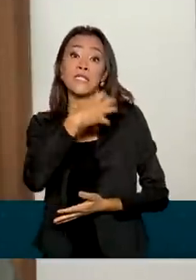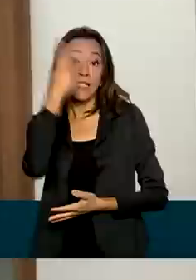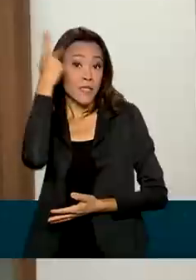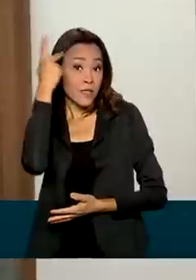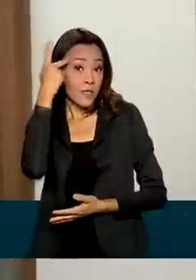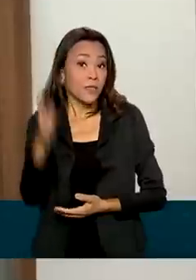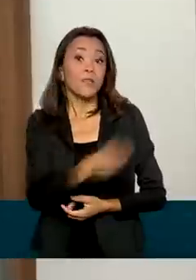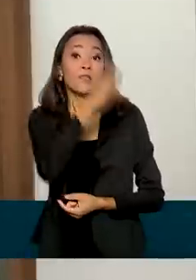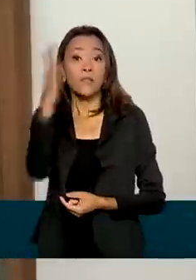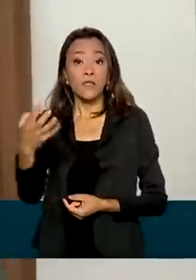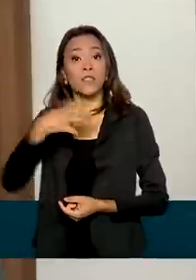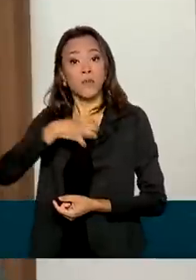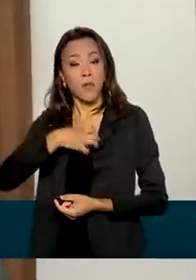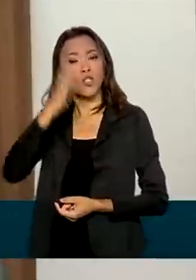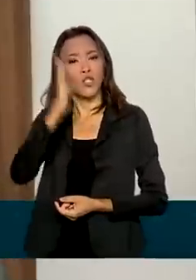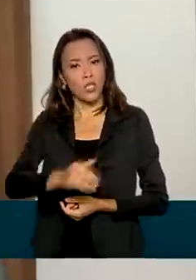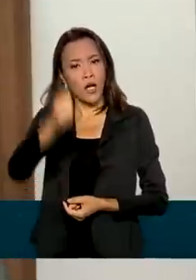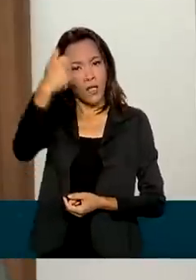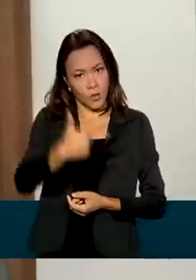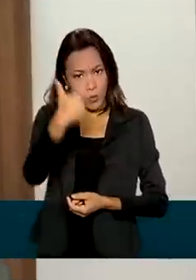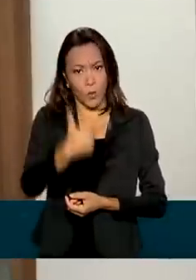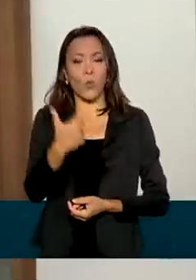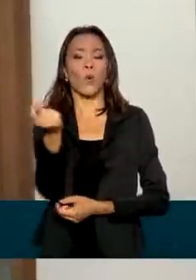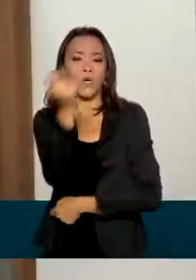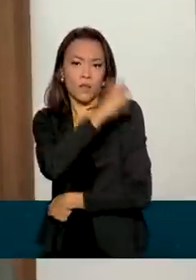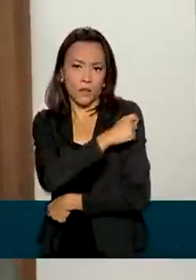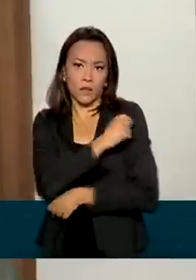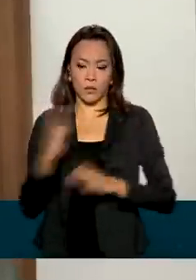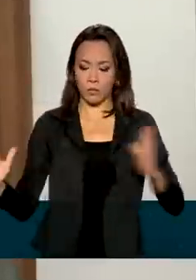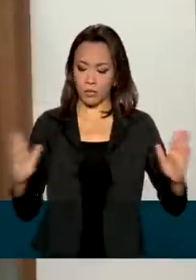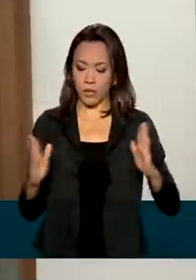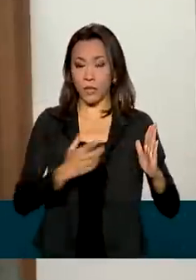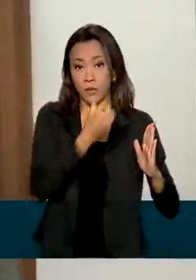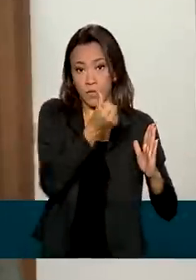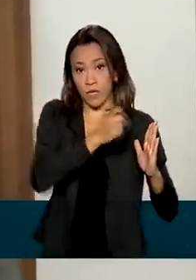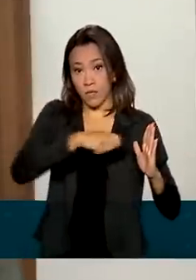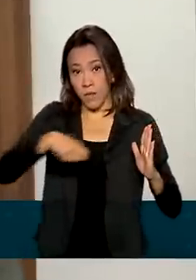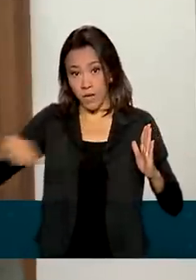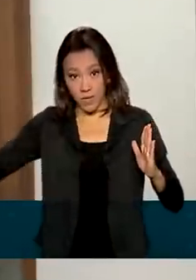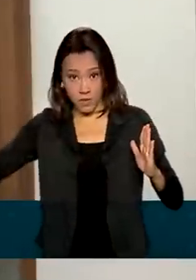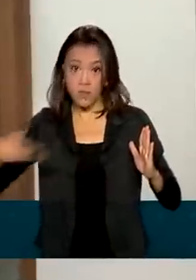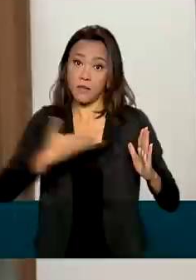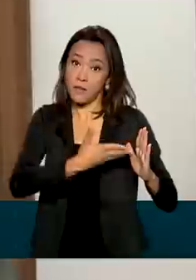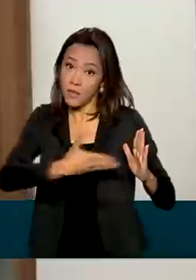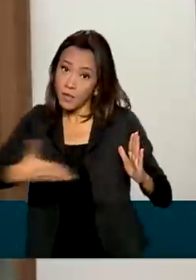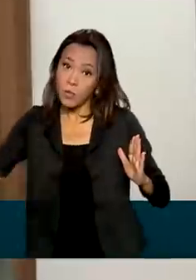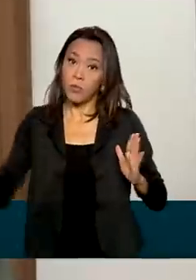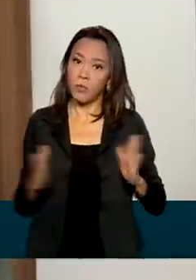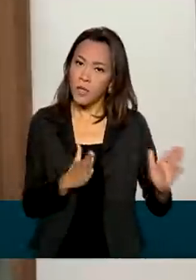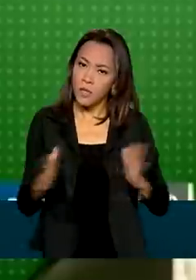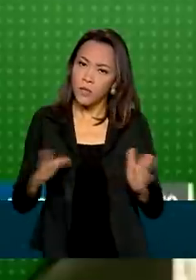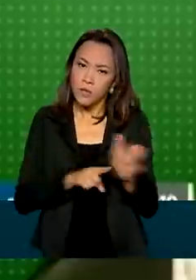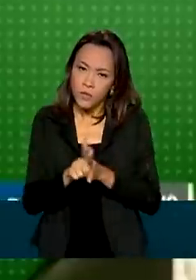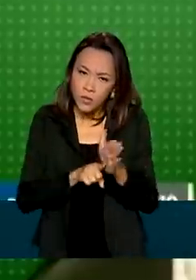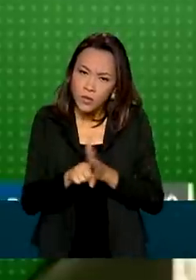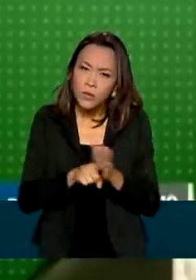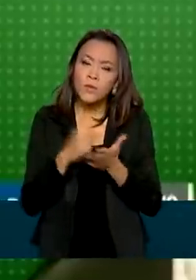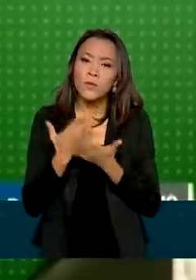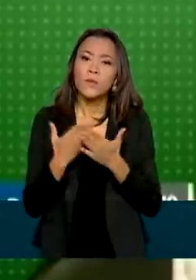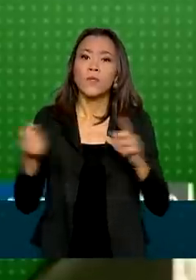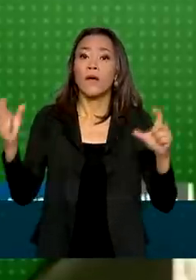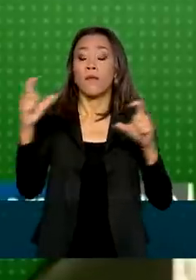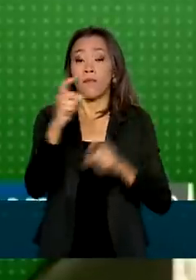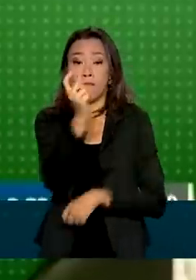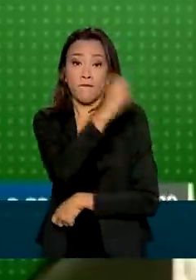que já tomaram as duas doses há pelo menos seis meses durante o estudo inicial da vacina da Pfizer. Não temos